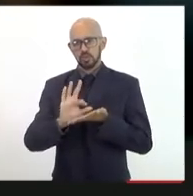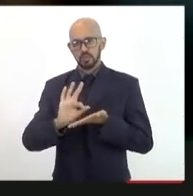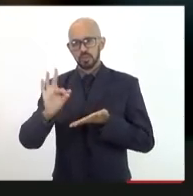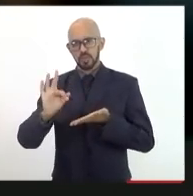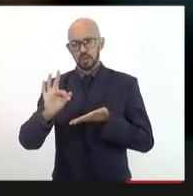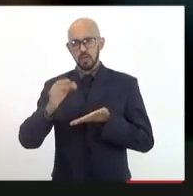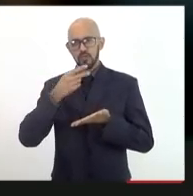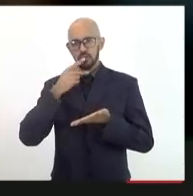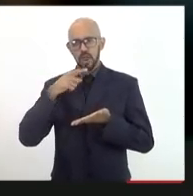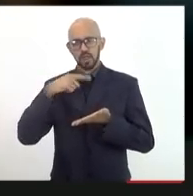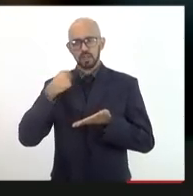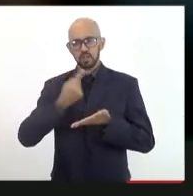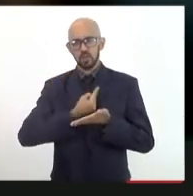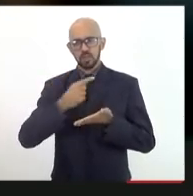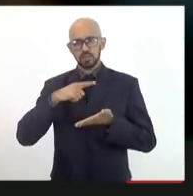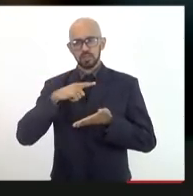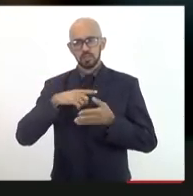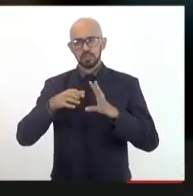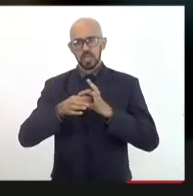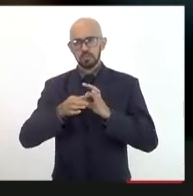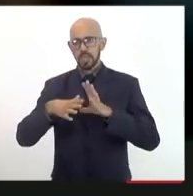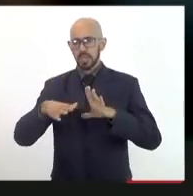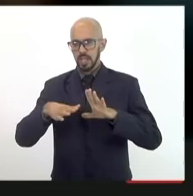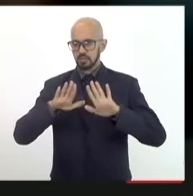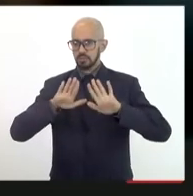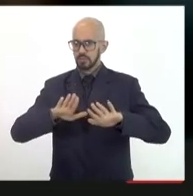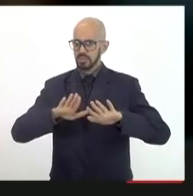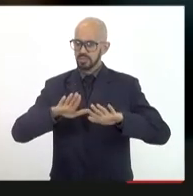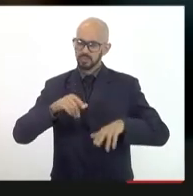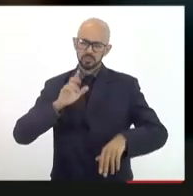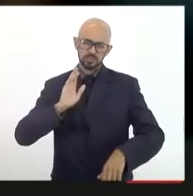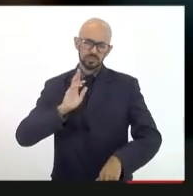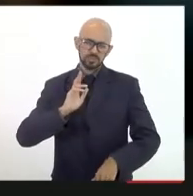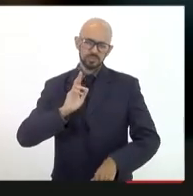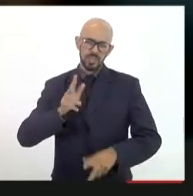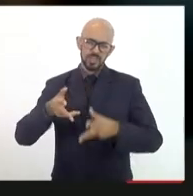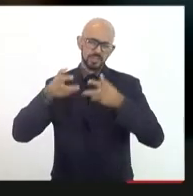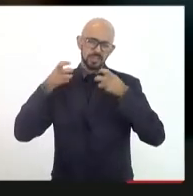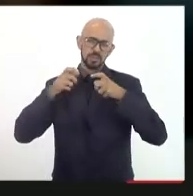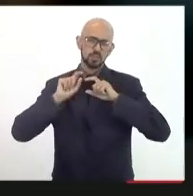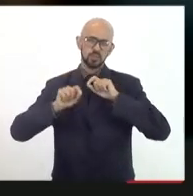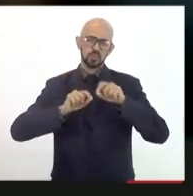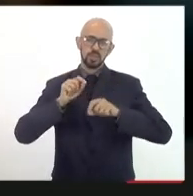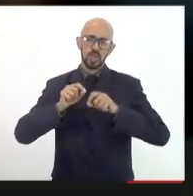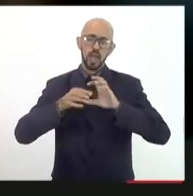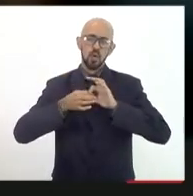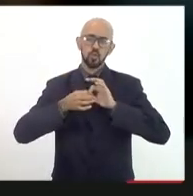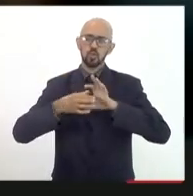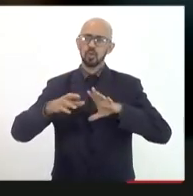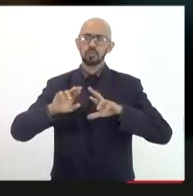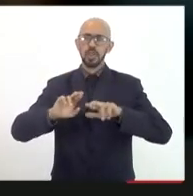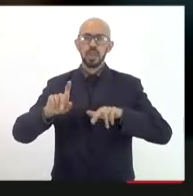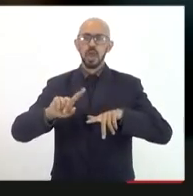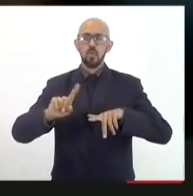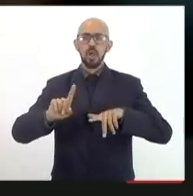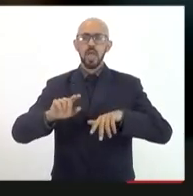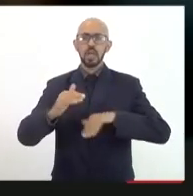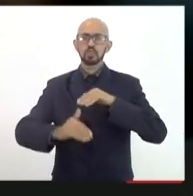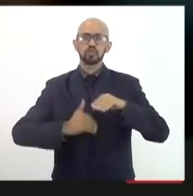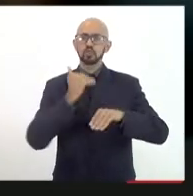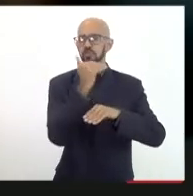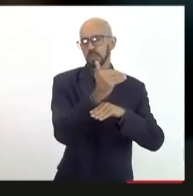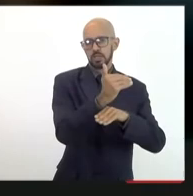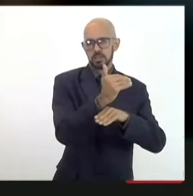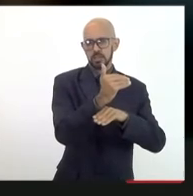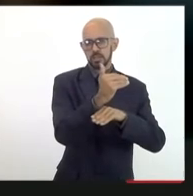universitária e eu costumo sempre falar que autonomia não é soberania vejam estamos criando um fundo